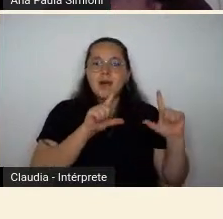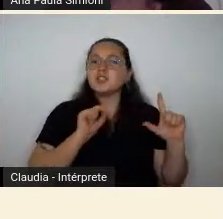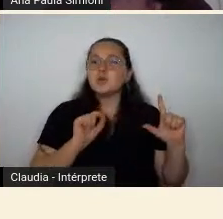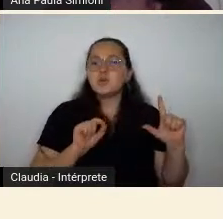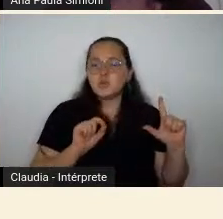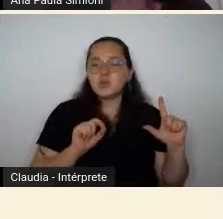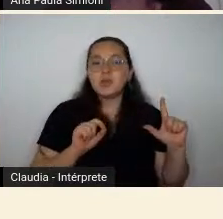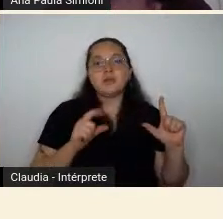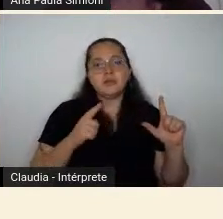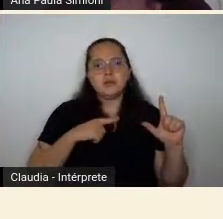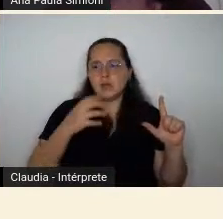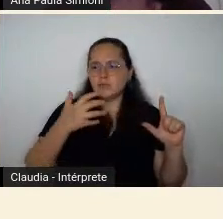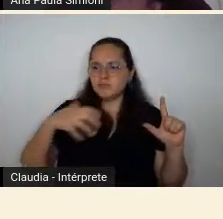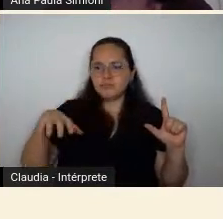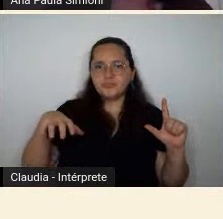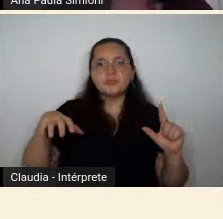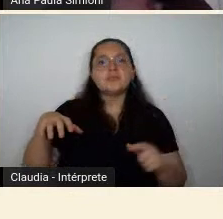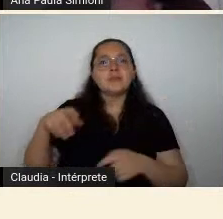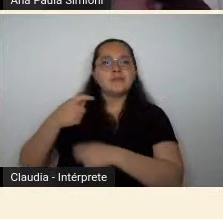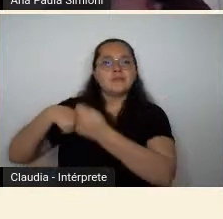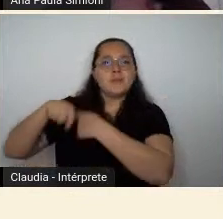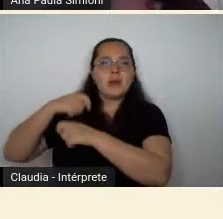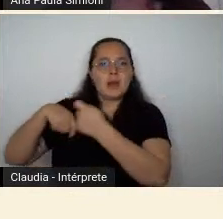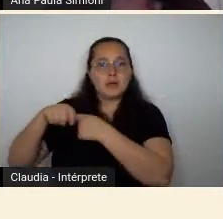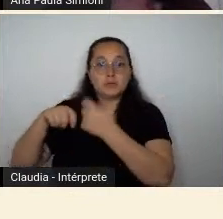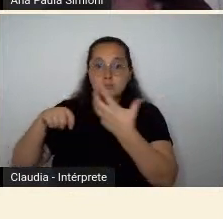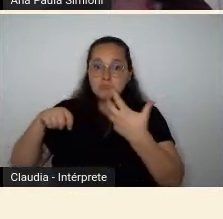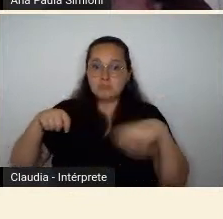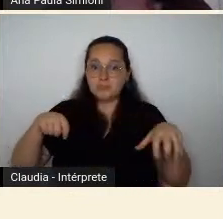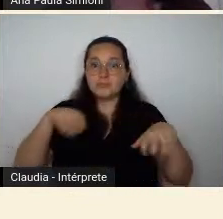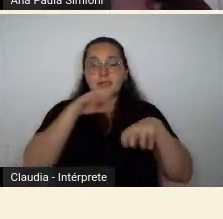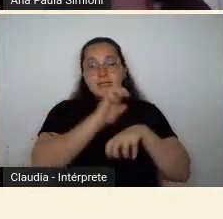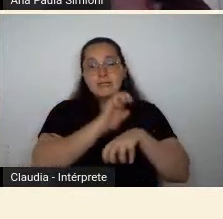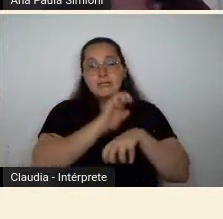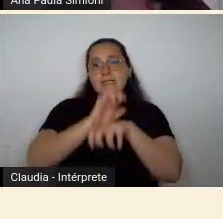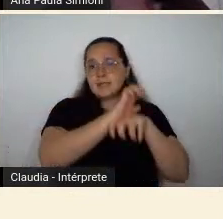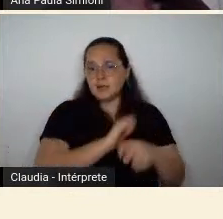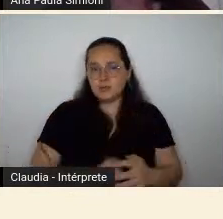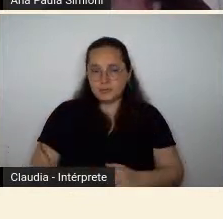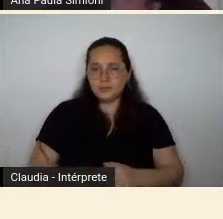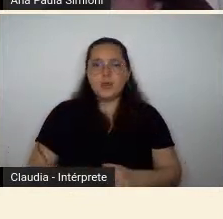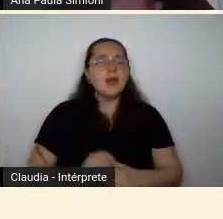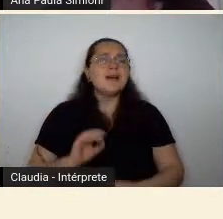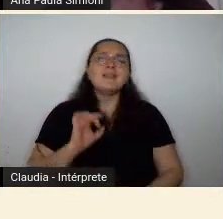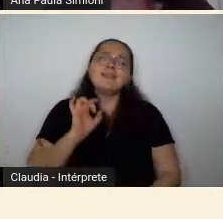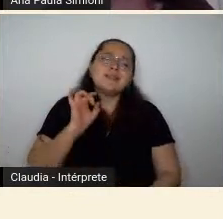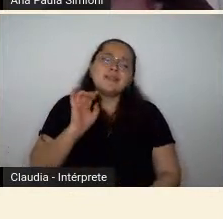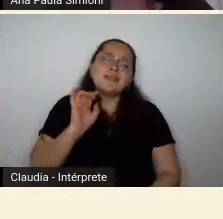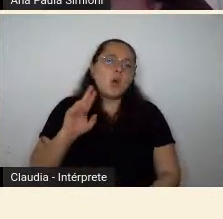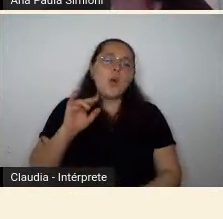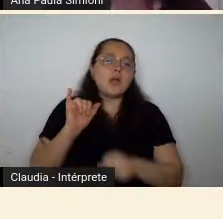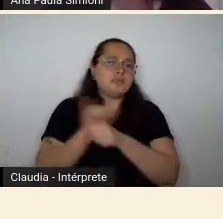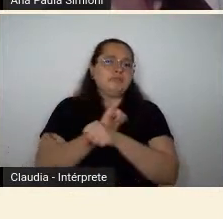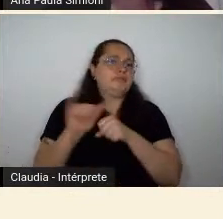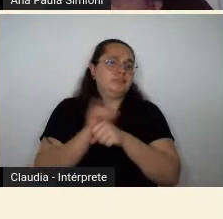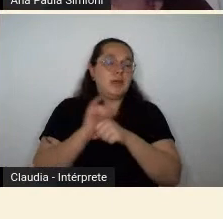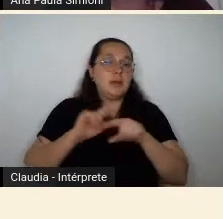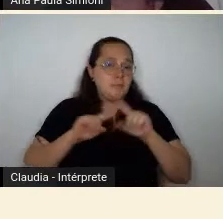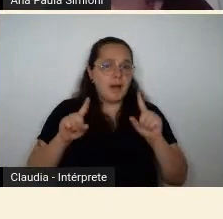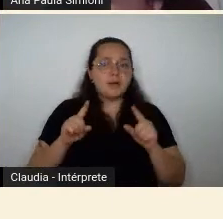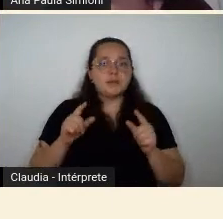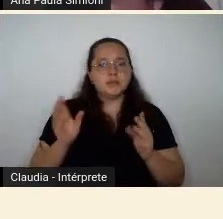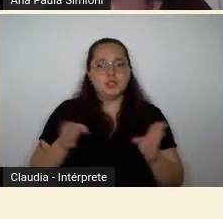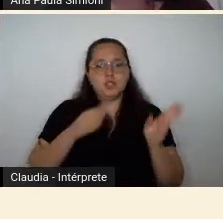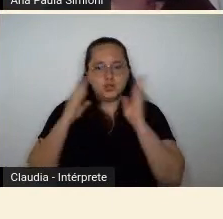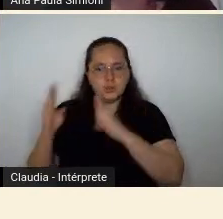cultural completamente pensada, né, mas tem afinidades eletivas mesmo, de um lado, o mercado é